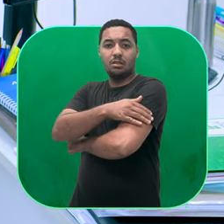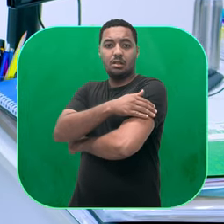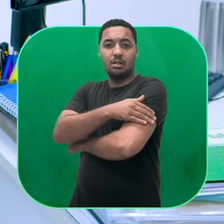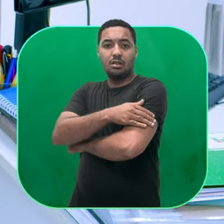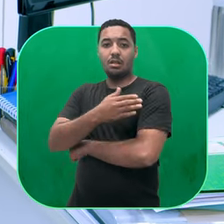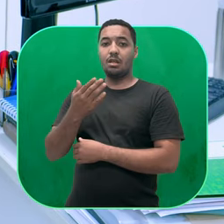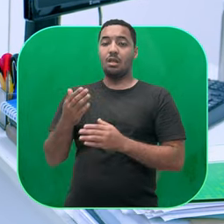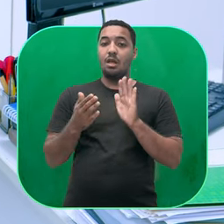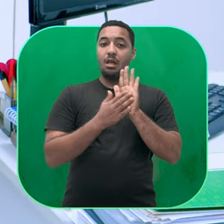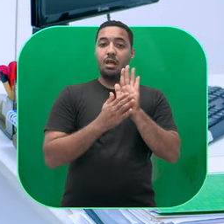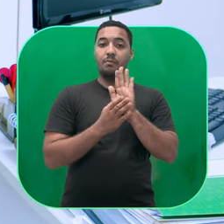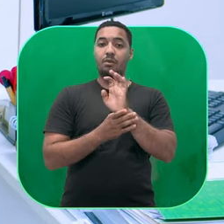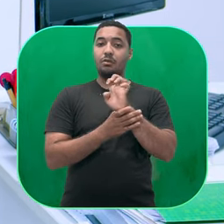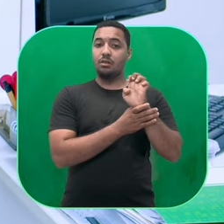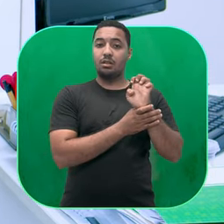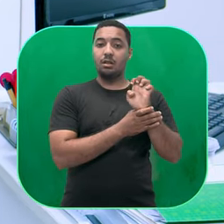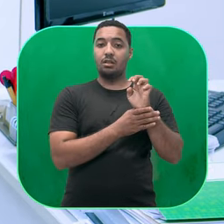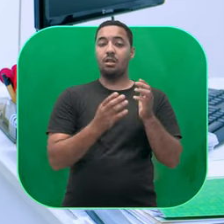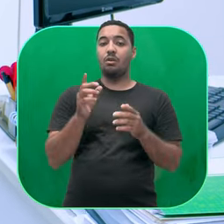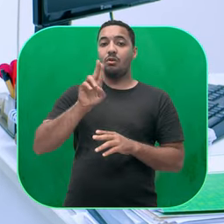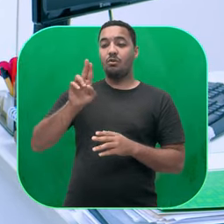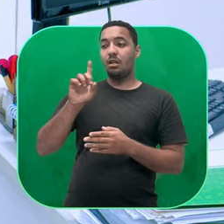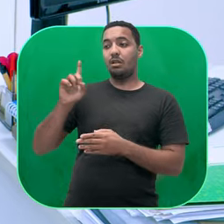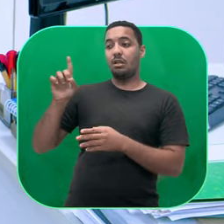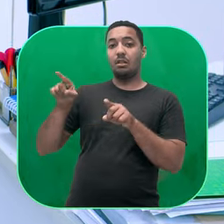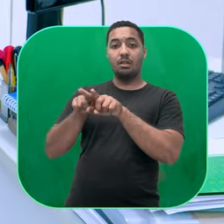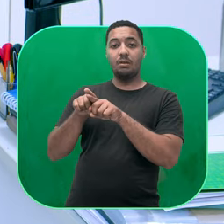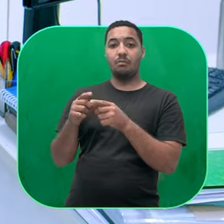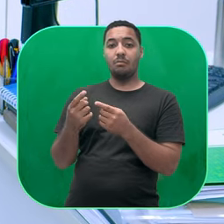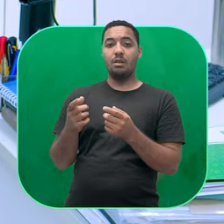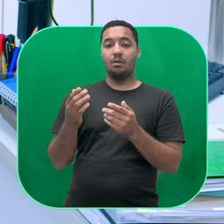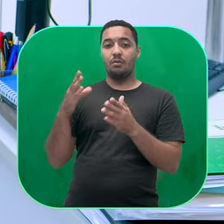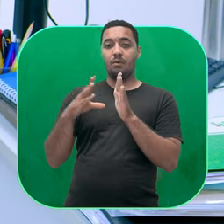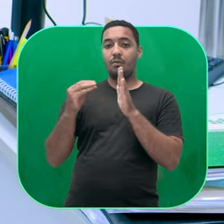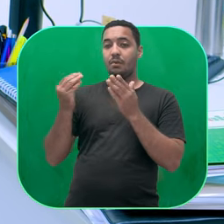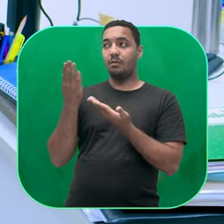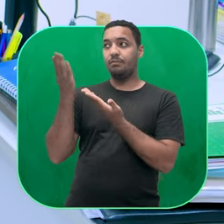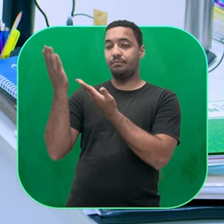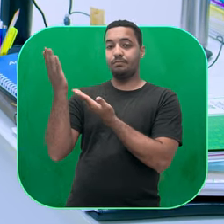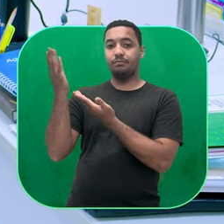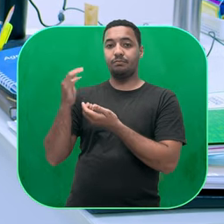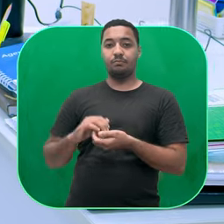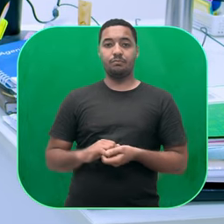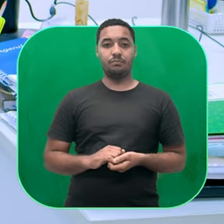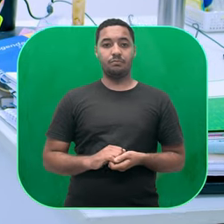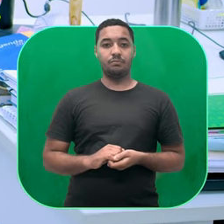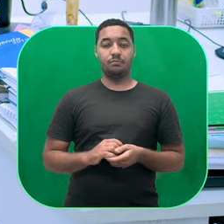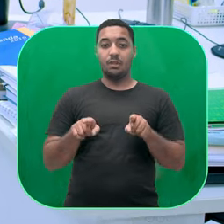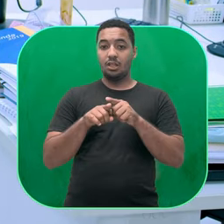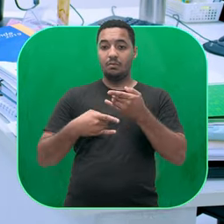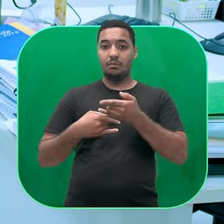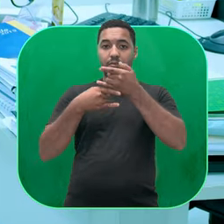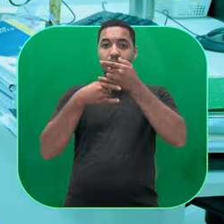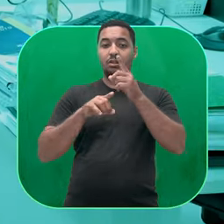para trás do ombro direito. Com a mão direita, segure o cotovelo e puxe para dentro, alongando seu tríceps. Mantenha o olhar à frente e preserve